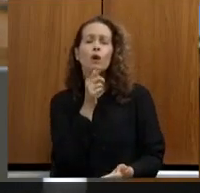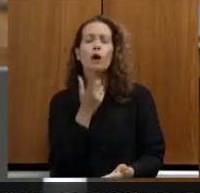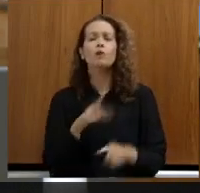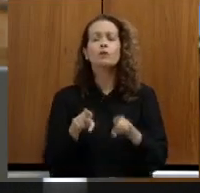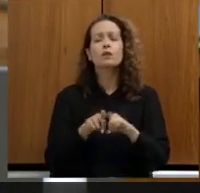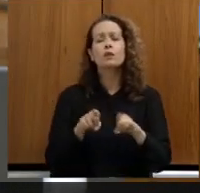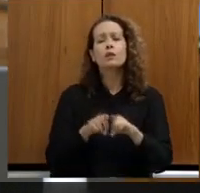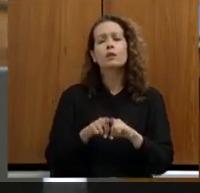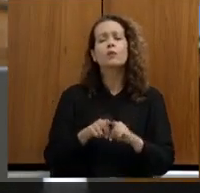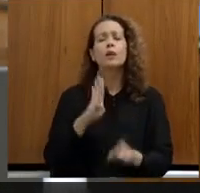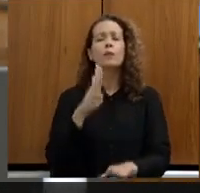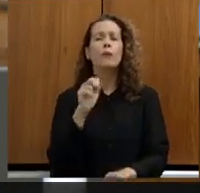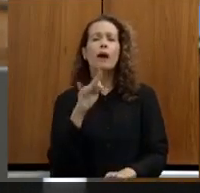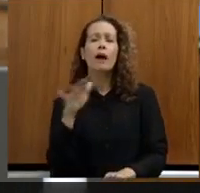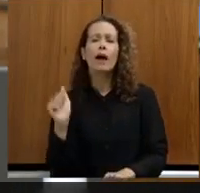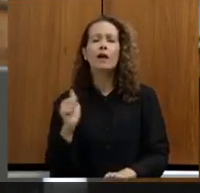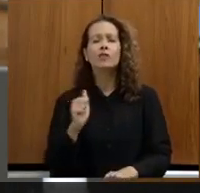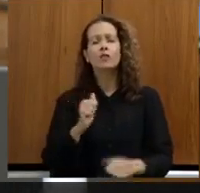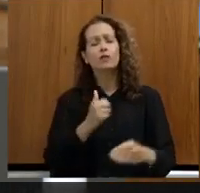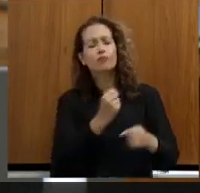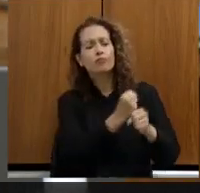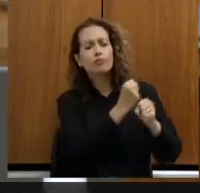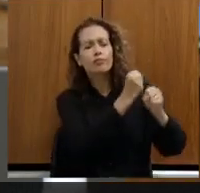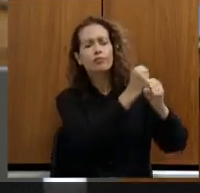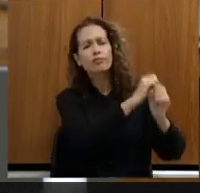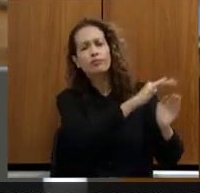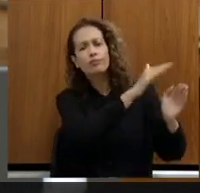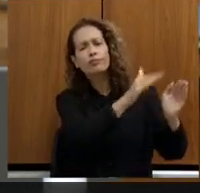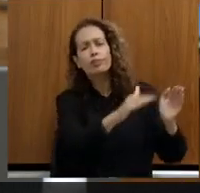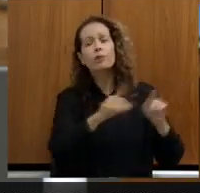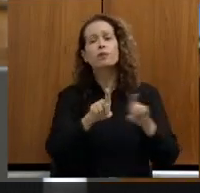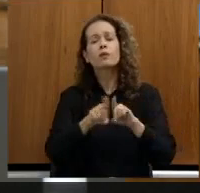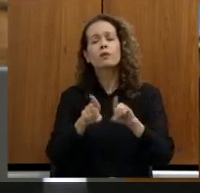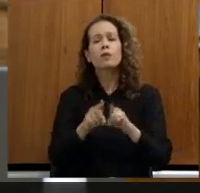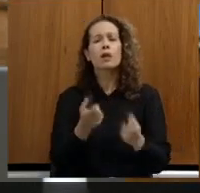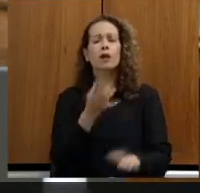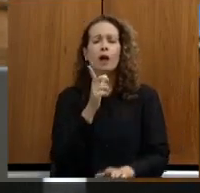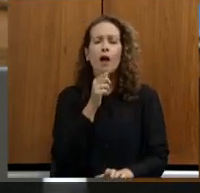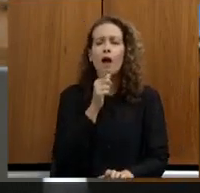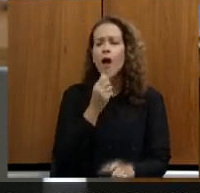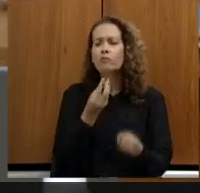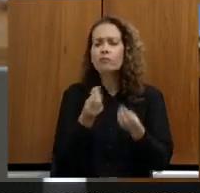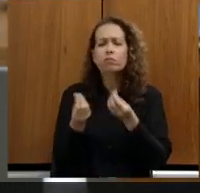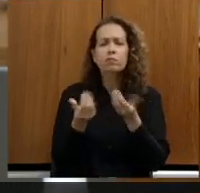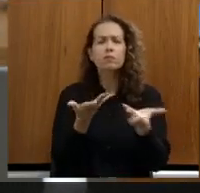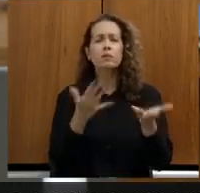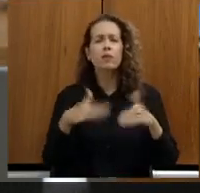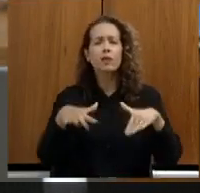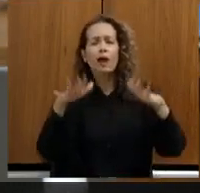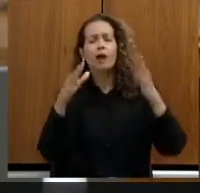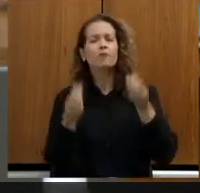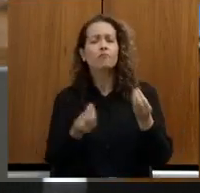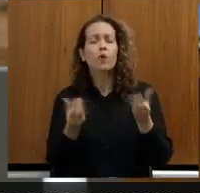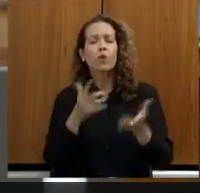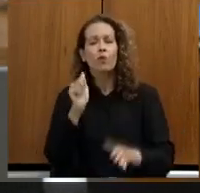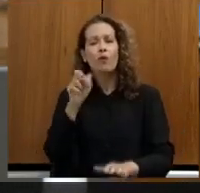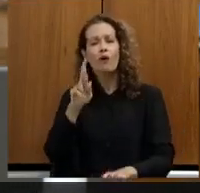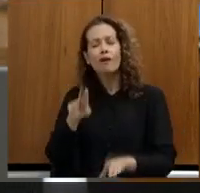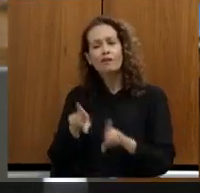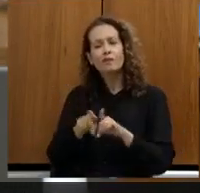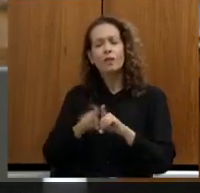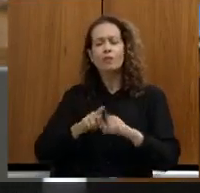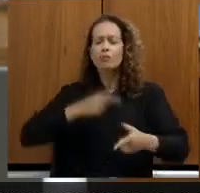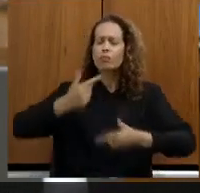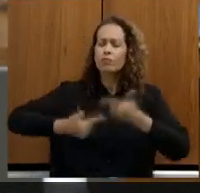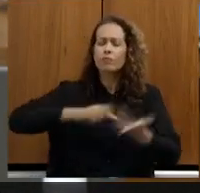Fundação Estadual do Meio Ambiente monitoramento de qualidade da água do ar e tantos outros trabalhos que são